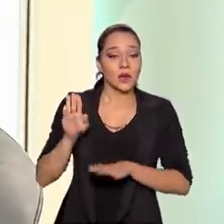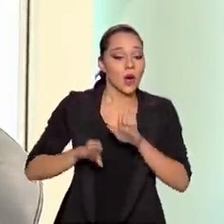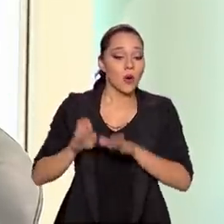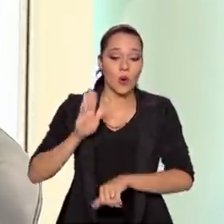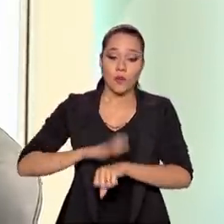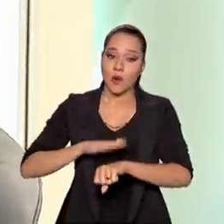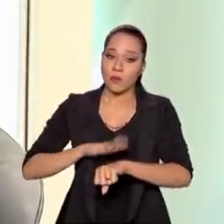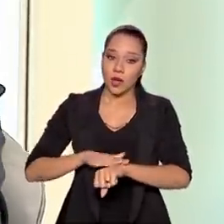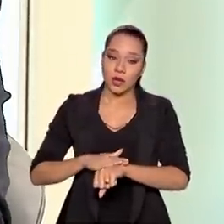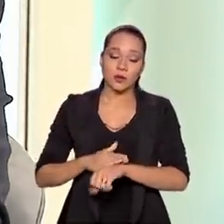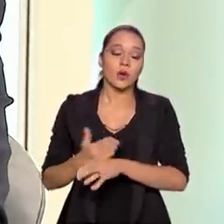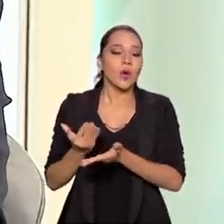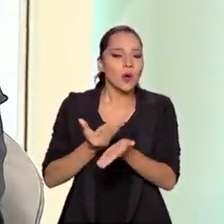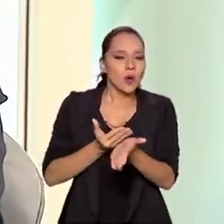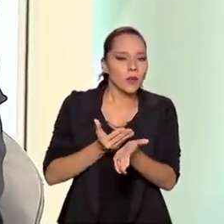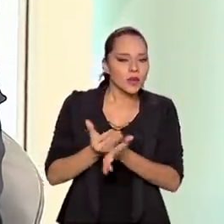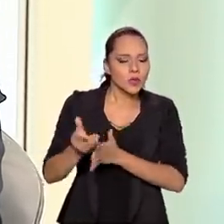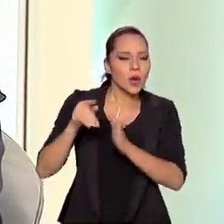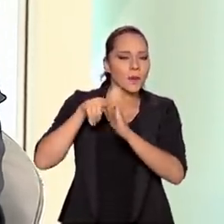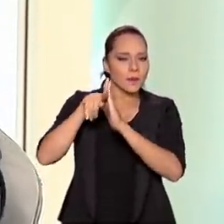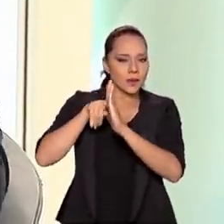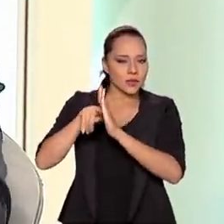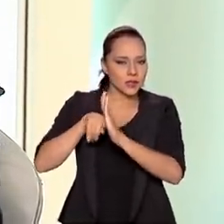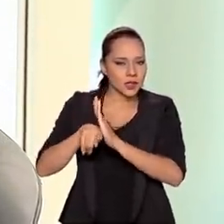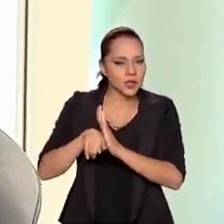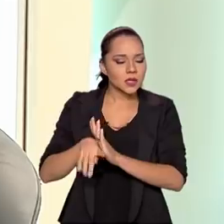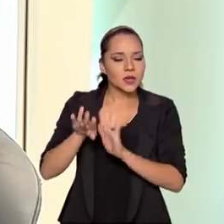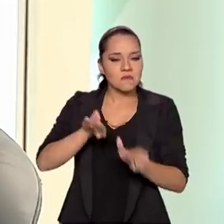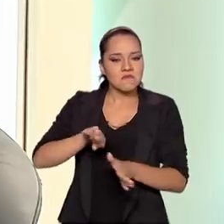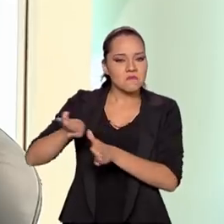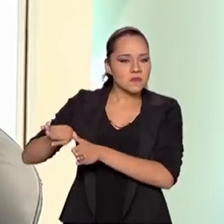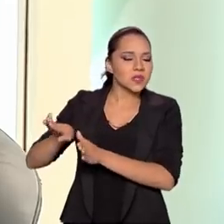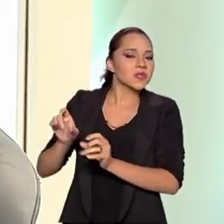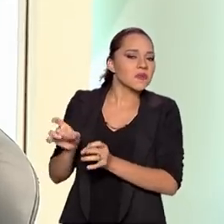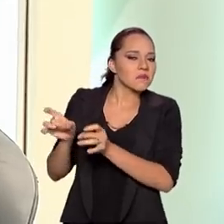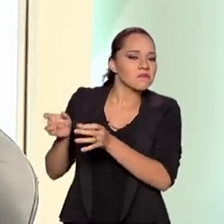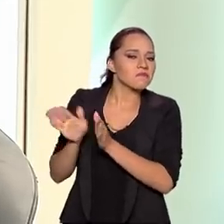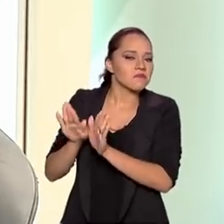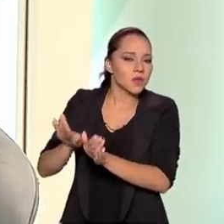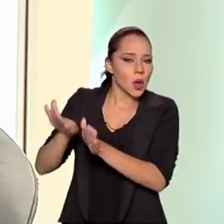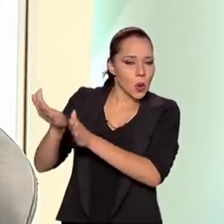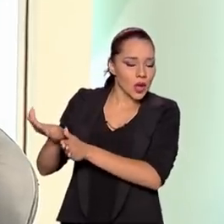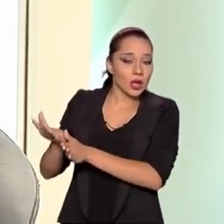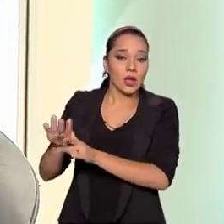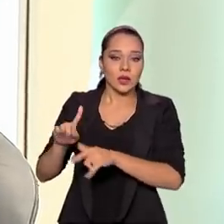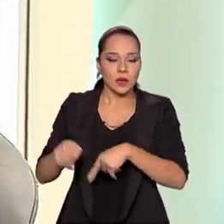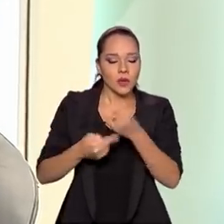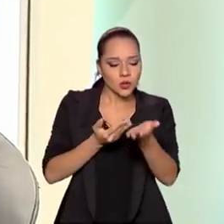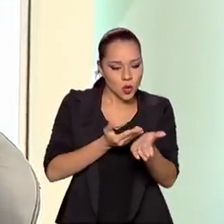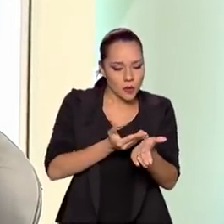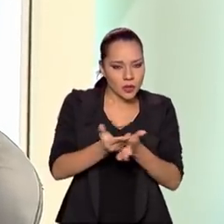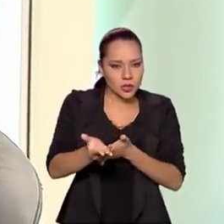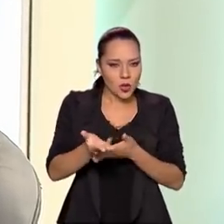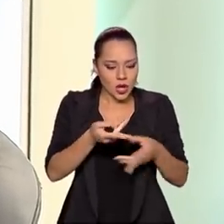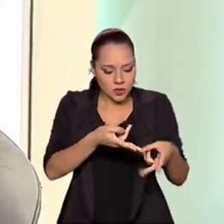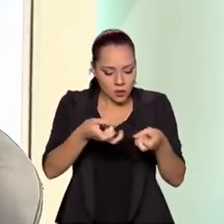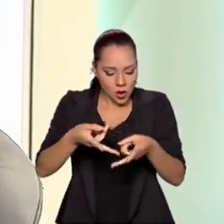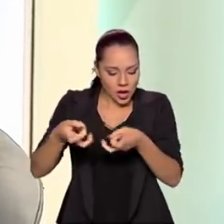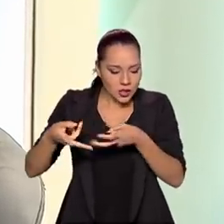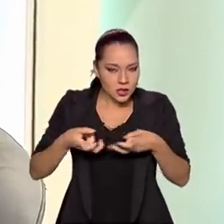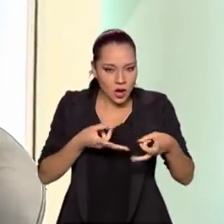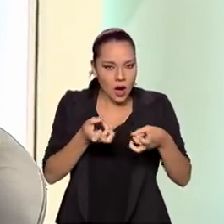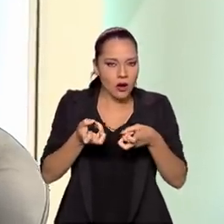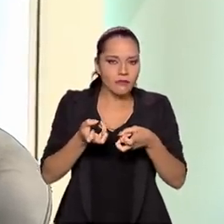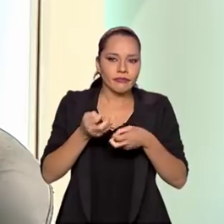momento, se começou a pesquisa e isso foi abandonado. Em algum momento, se começou a lavra e isso, por algum